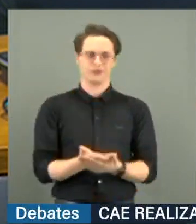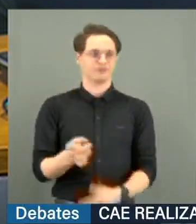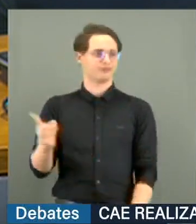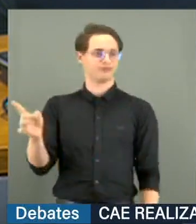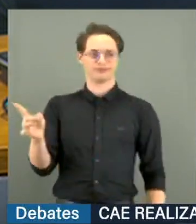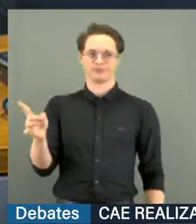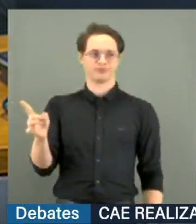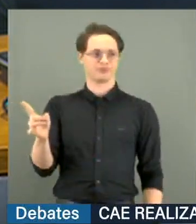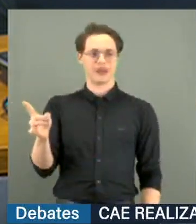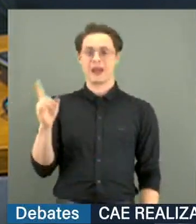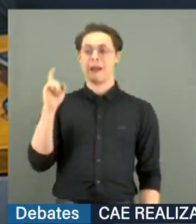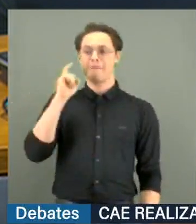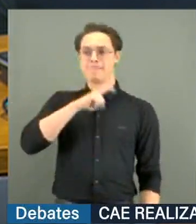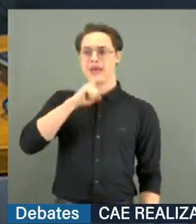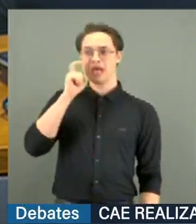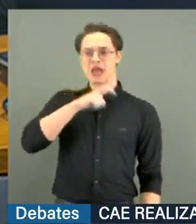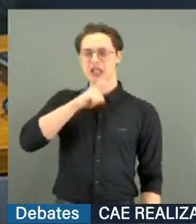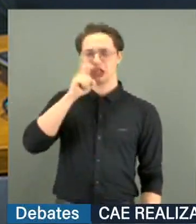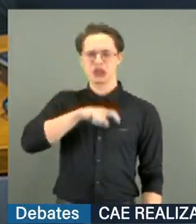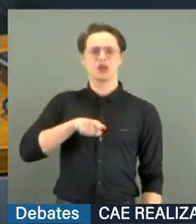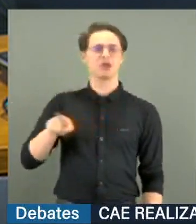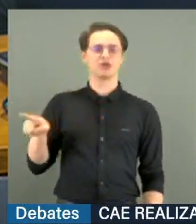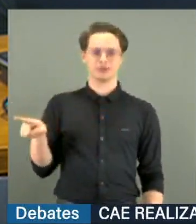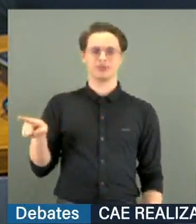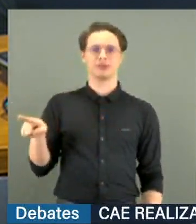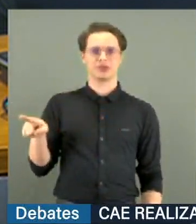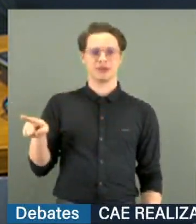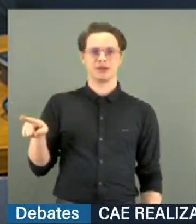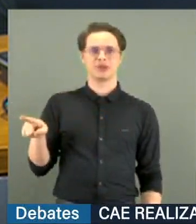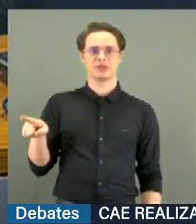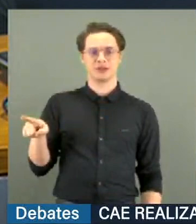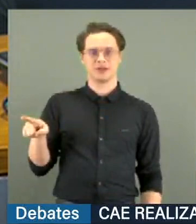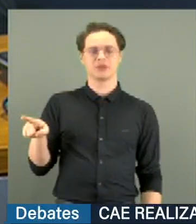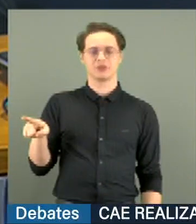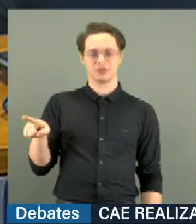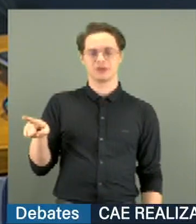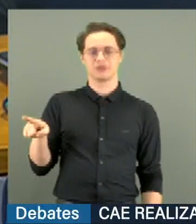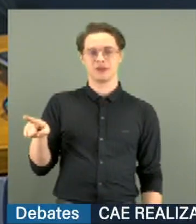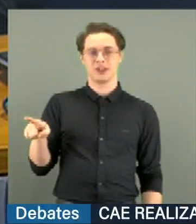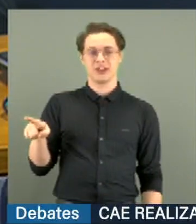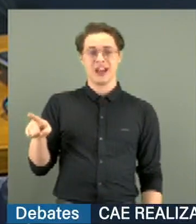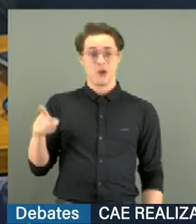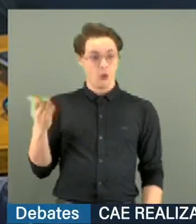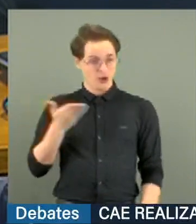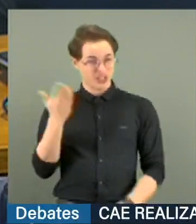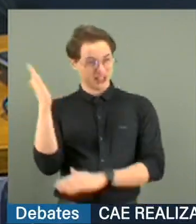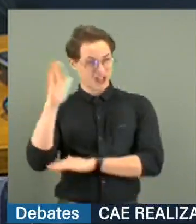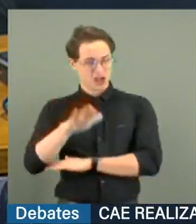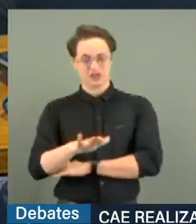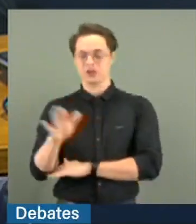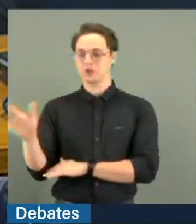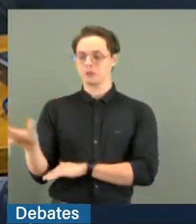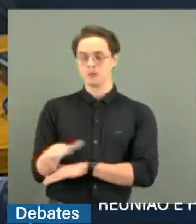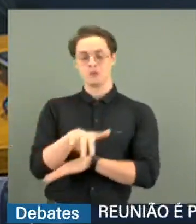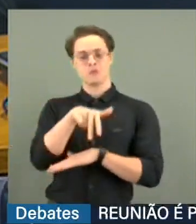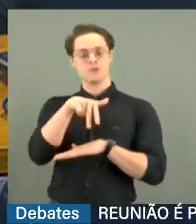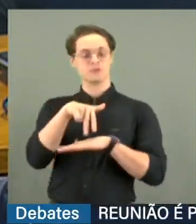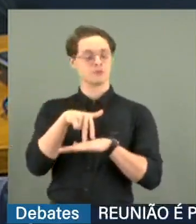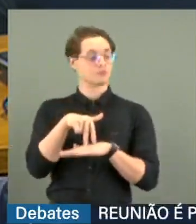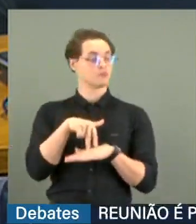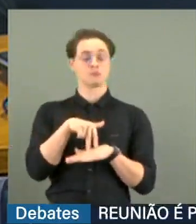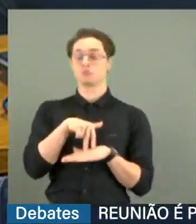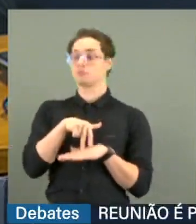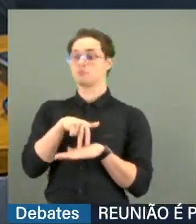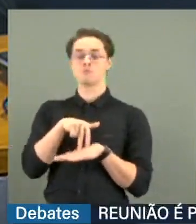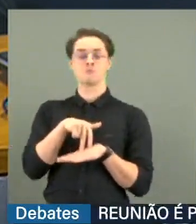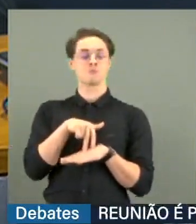mentiroso quanto mais que nós vimos aqui nessa manhã, que é na tarde, na parte da tarde, veio aqui só para não